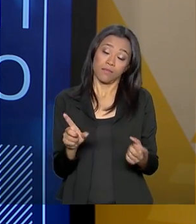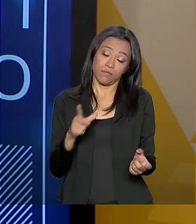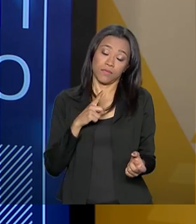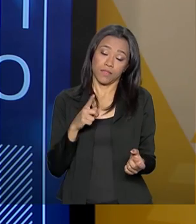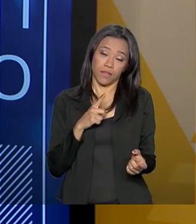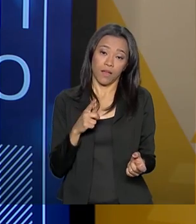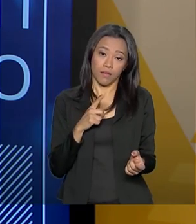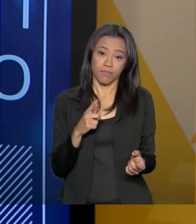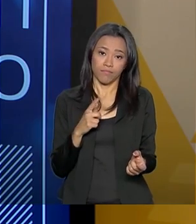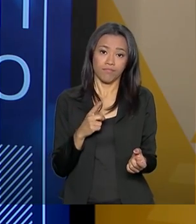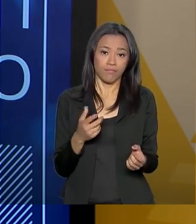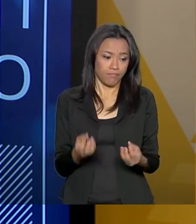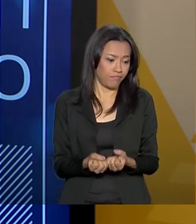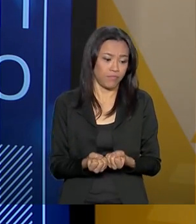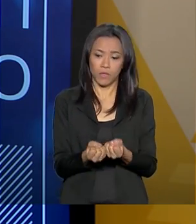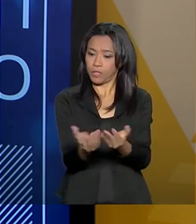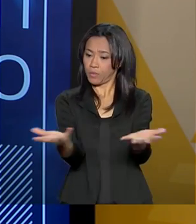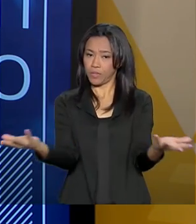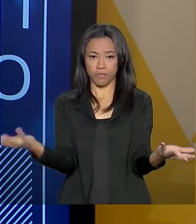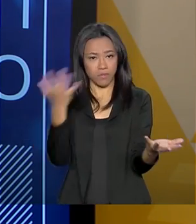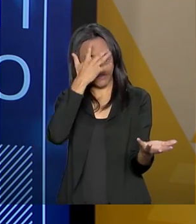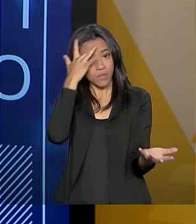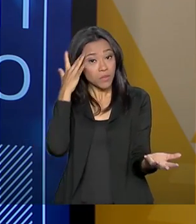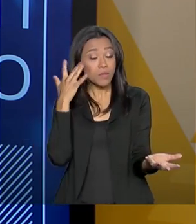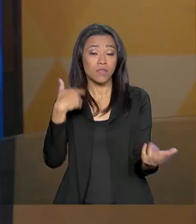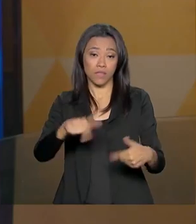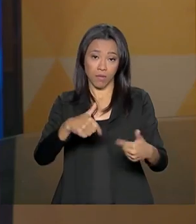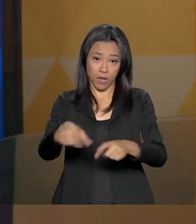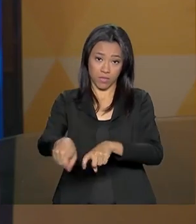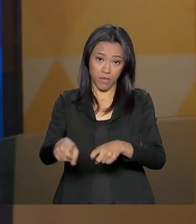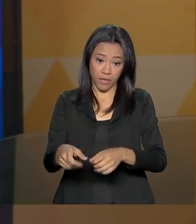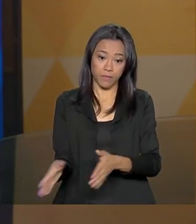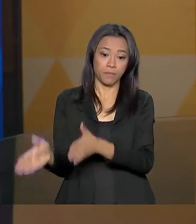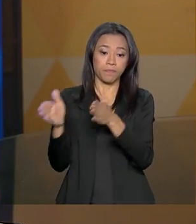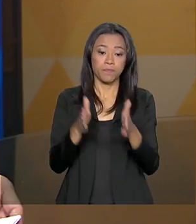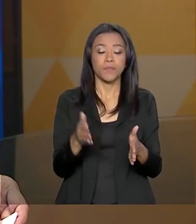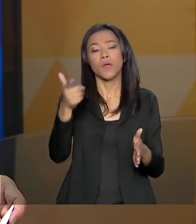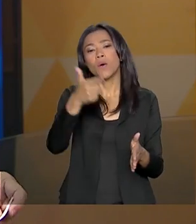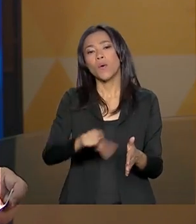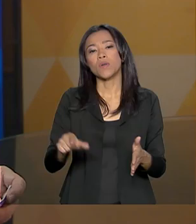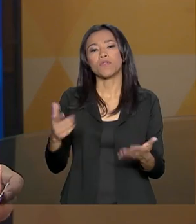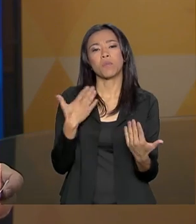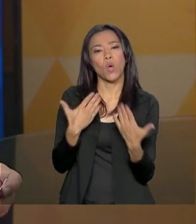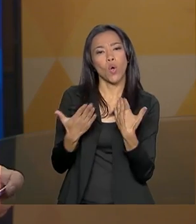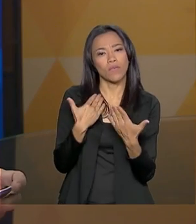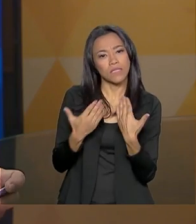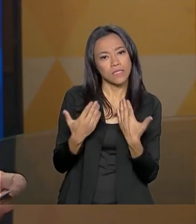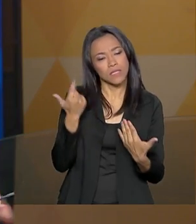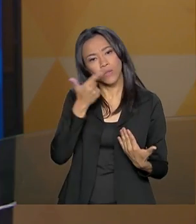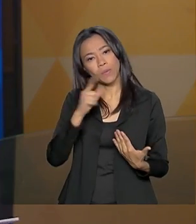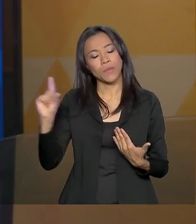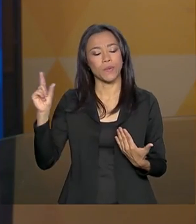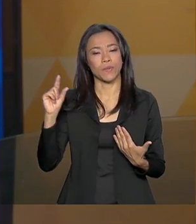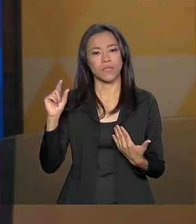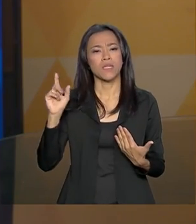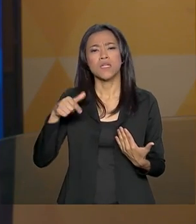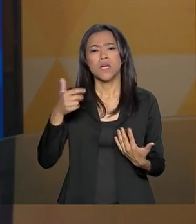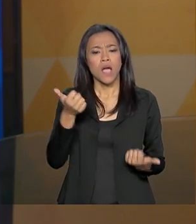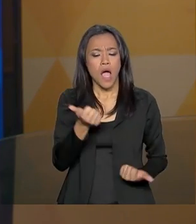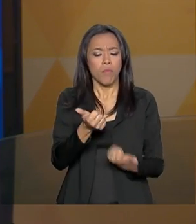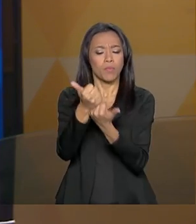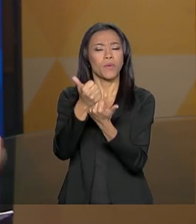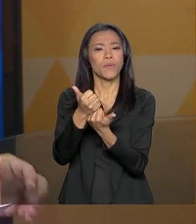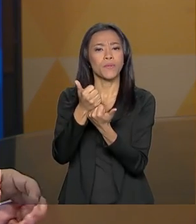para os pequenos produtores do semiárido. Agora vamos expandir um pouquinho a nossa conversa e vamos falar um pouquinho da cooperação